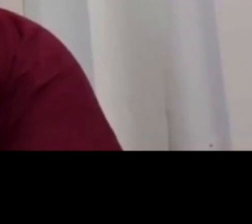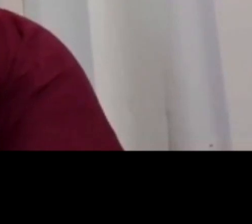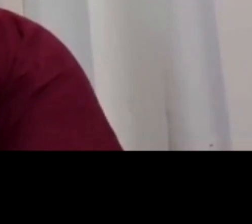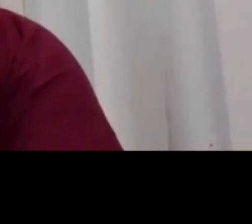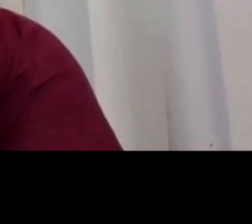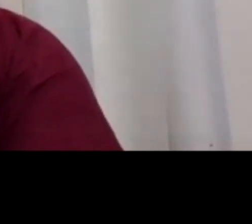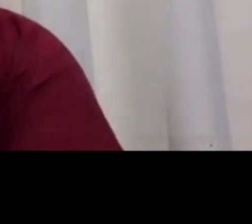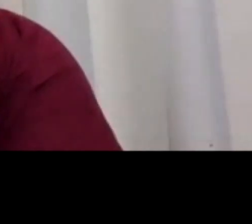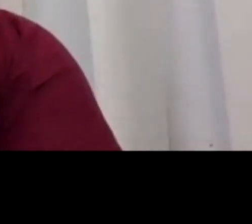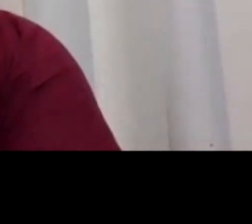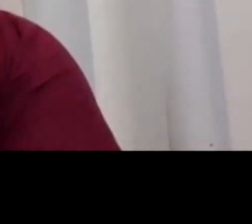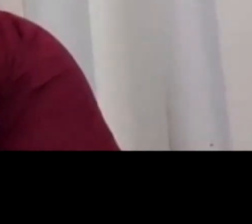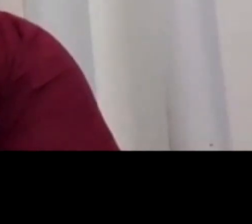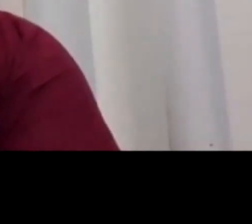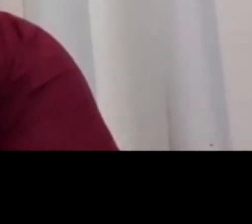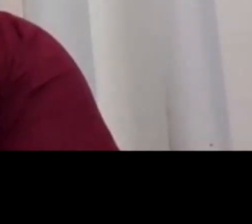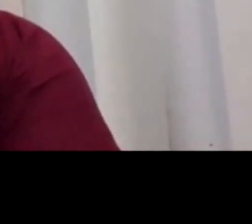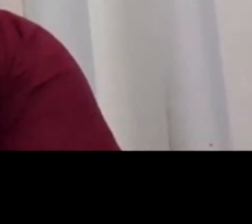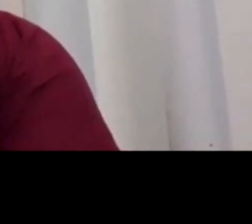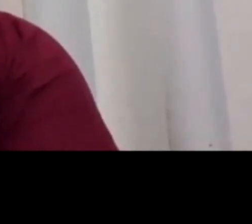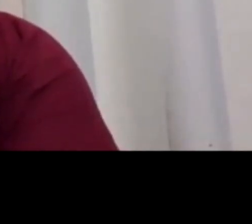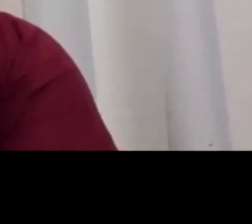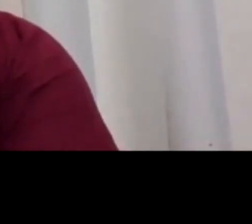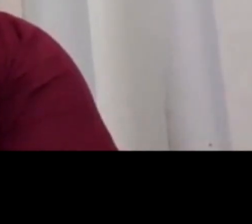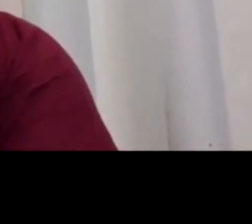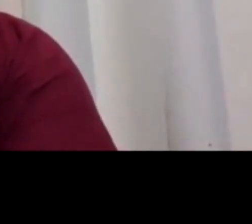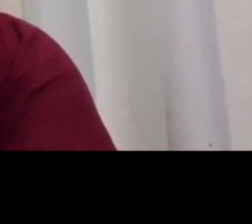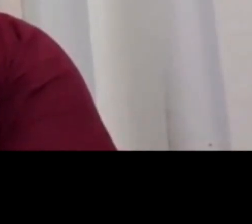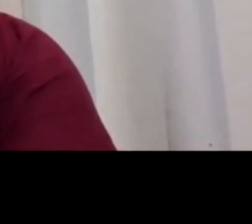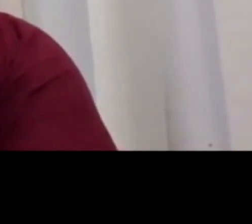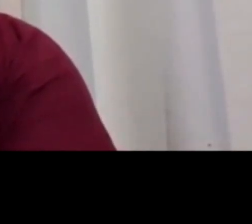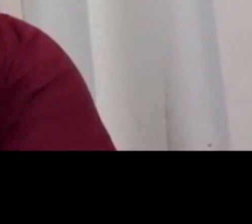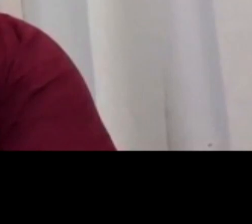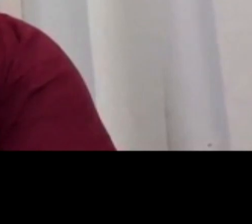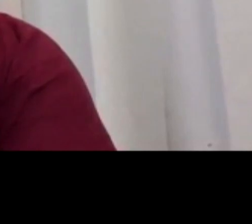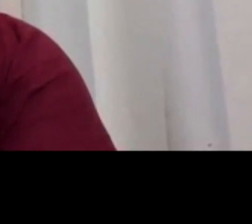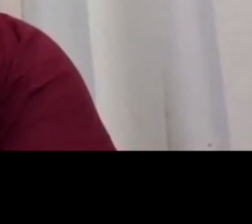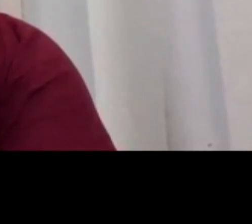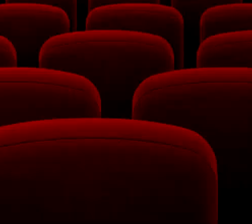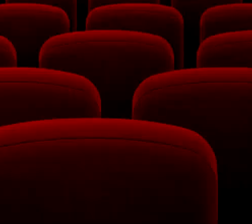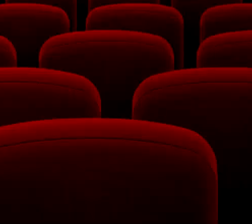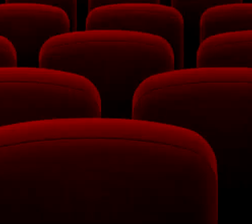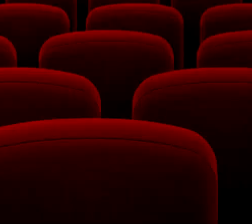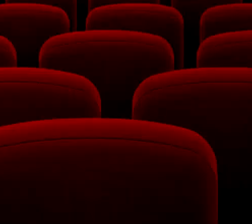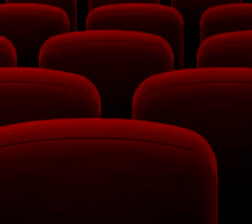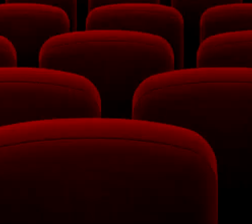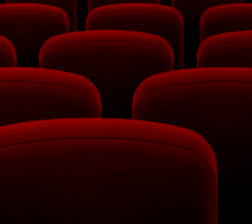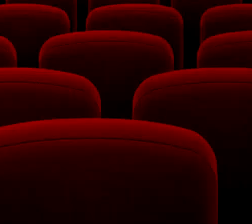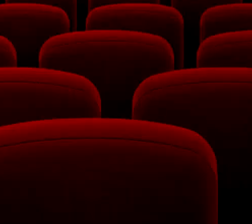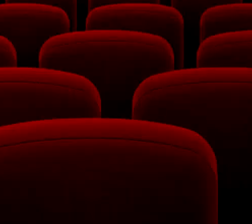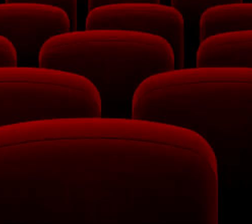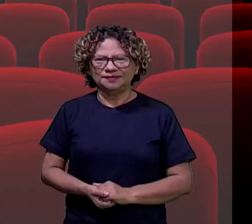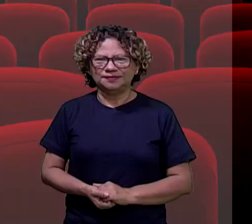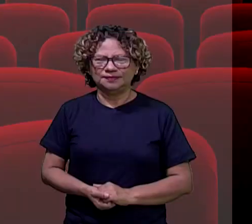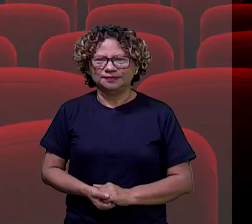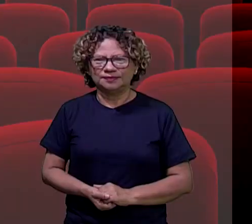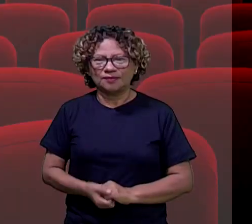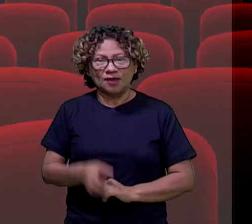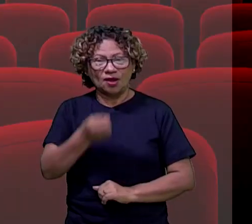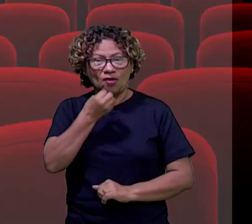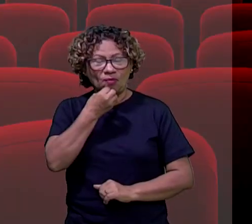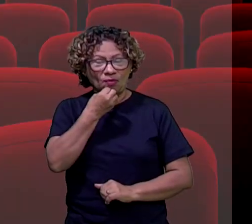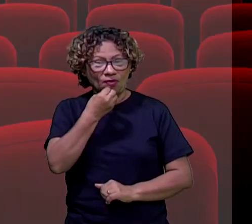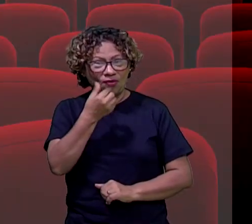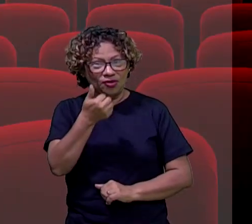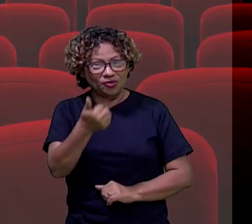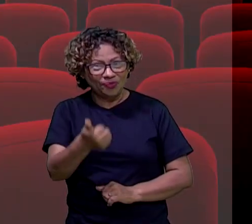Meus queridos alunos, um grande abraço e lembrando, fiquem em casa. Muito bem, viram aí o recado do